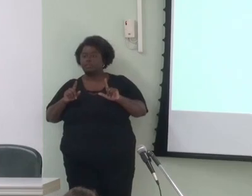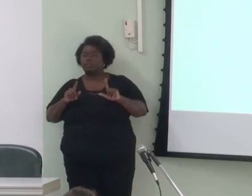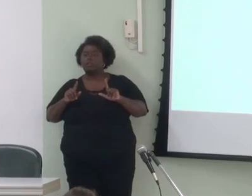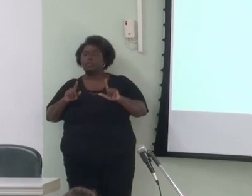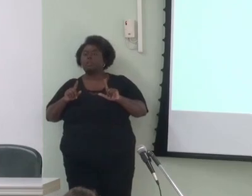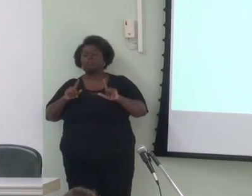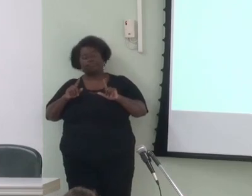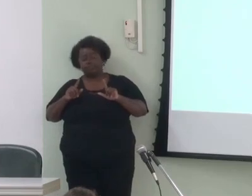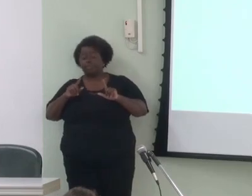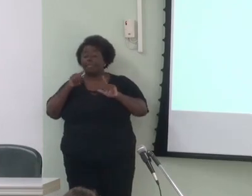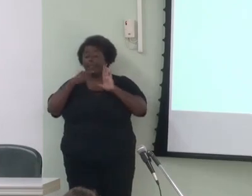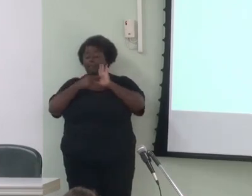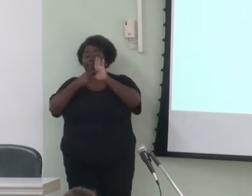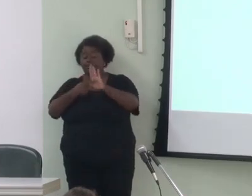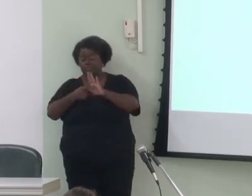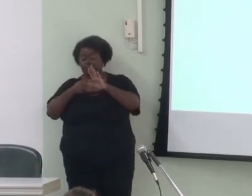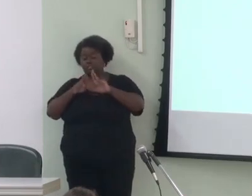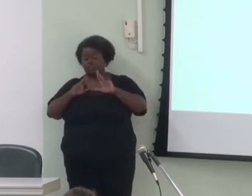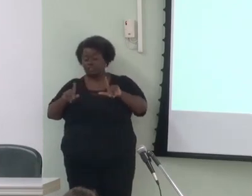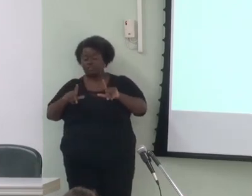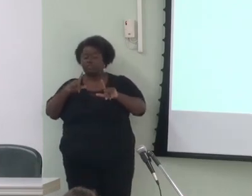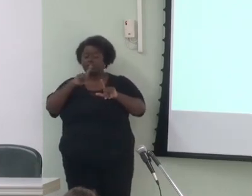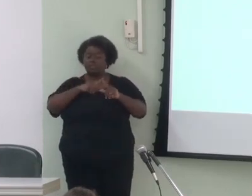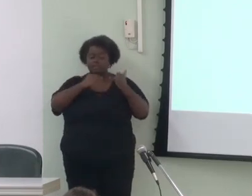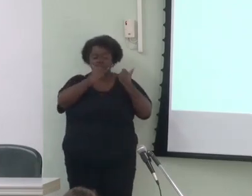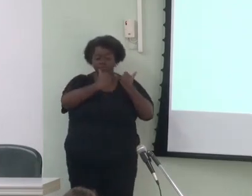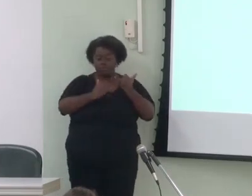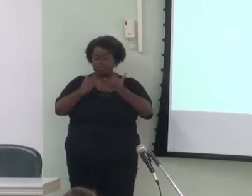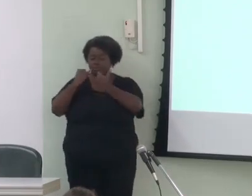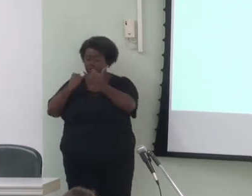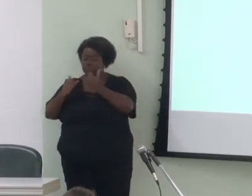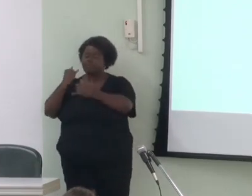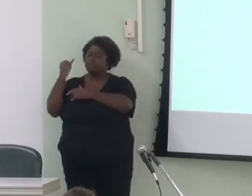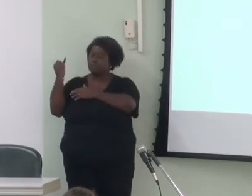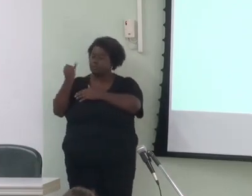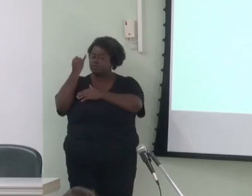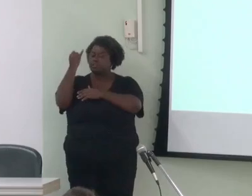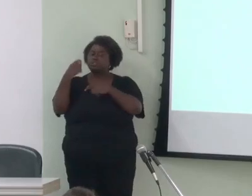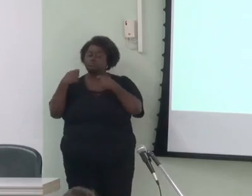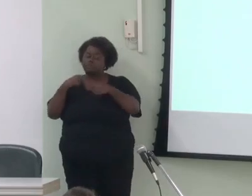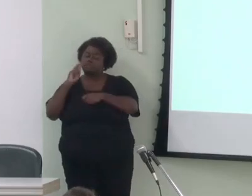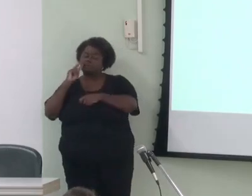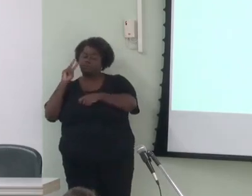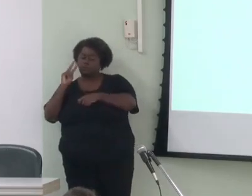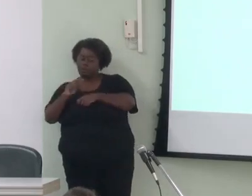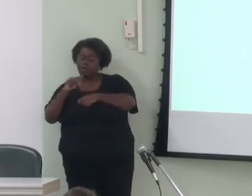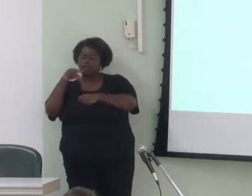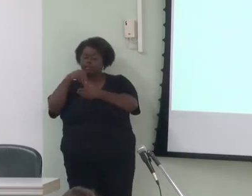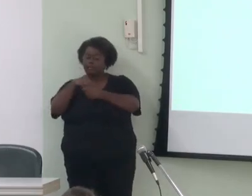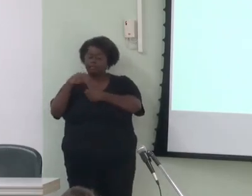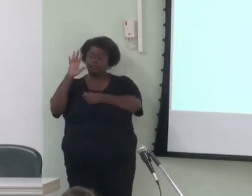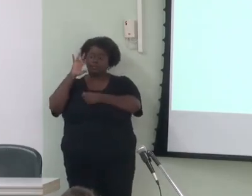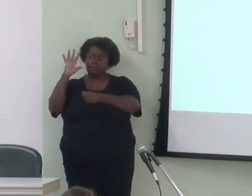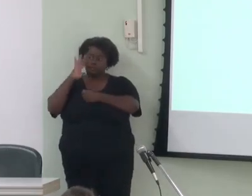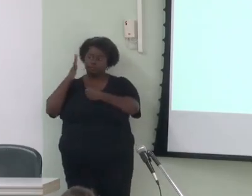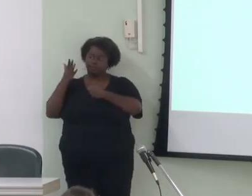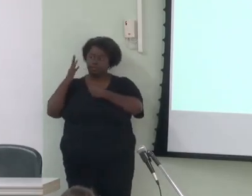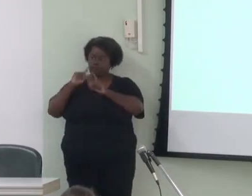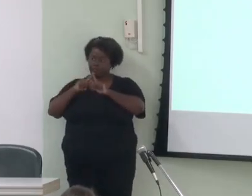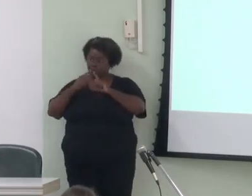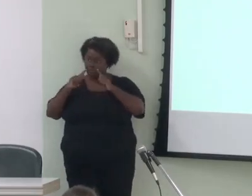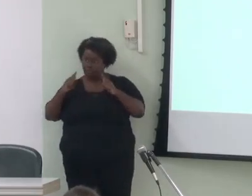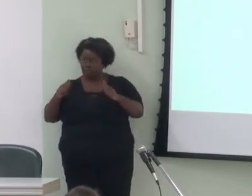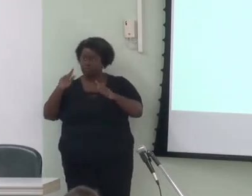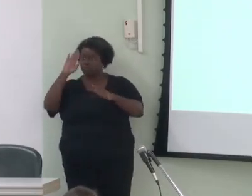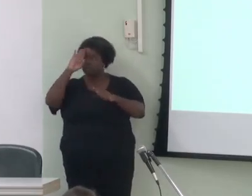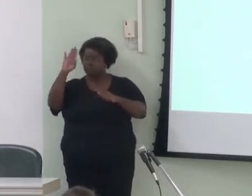diferenças elas exibem semelhanças relevantes que devem ser levadas em consideração em uma teoria gramatical em especial uma